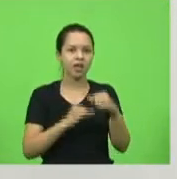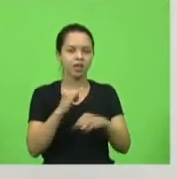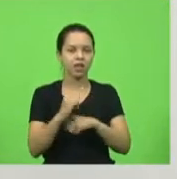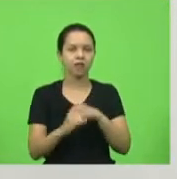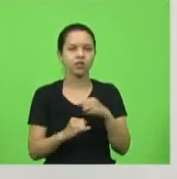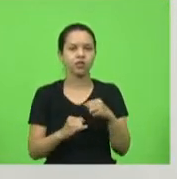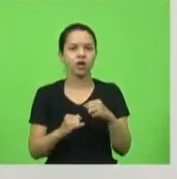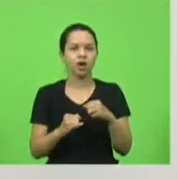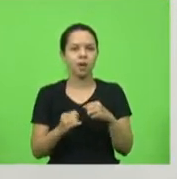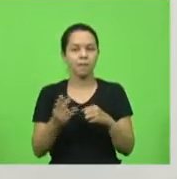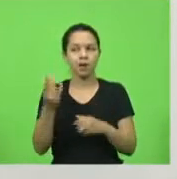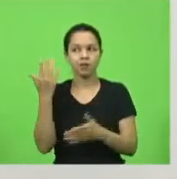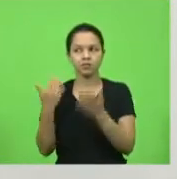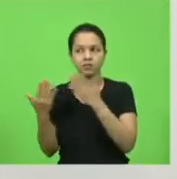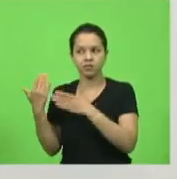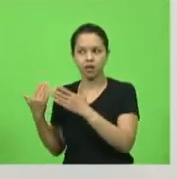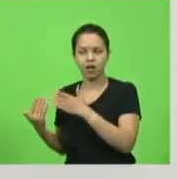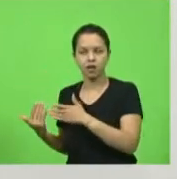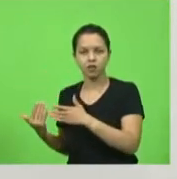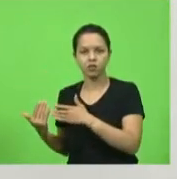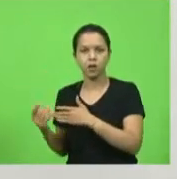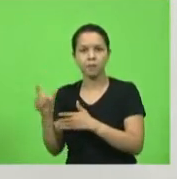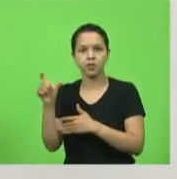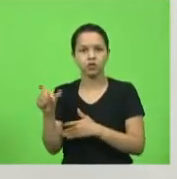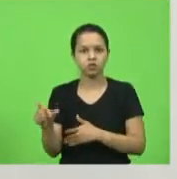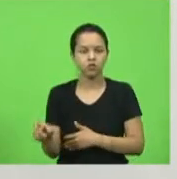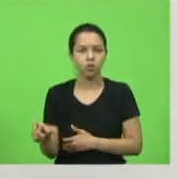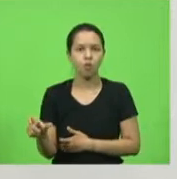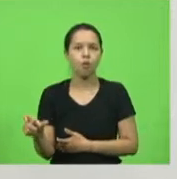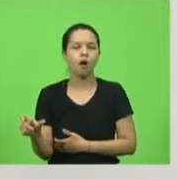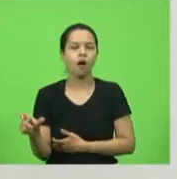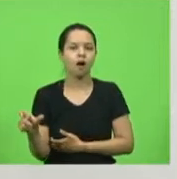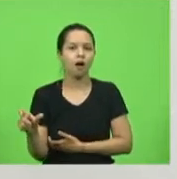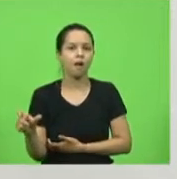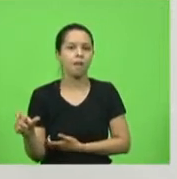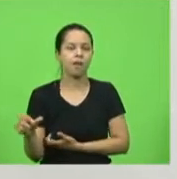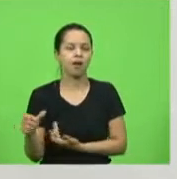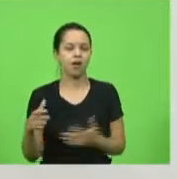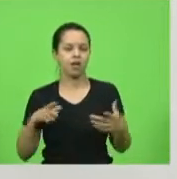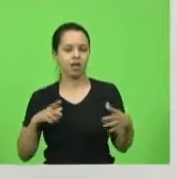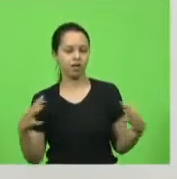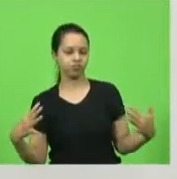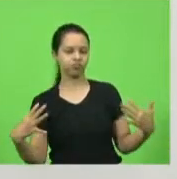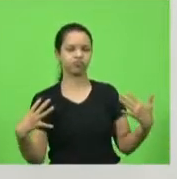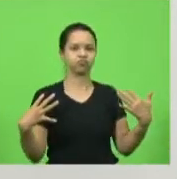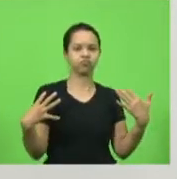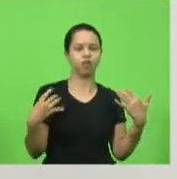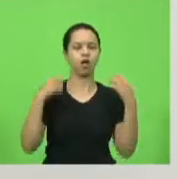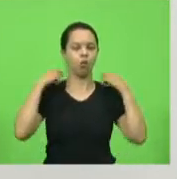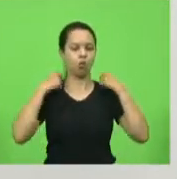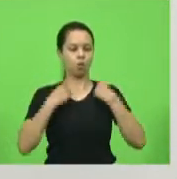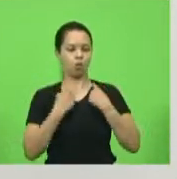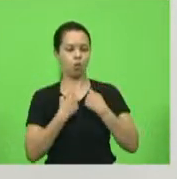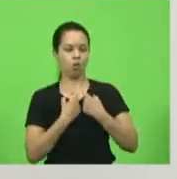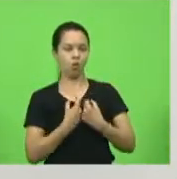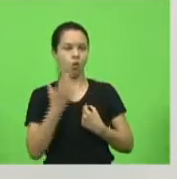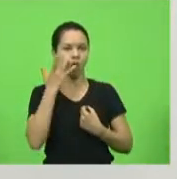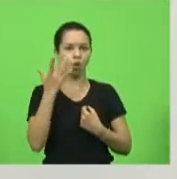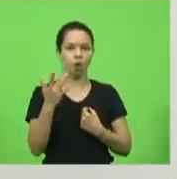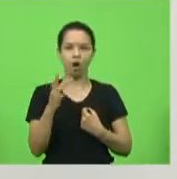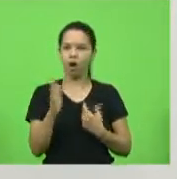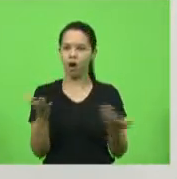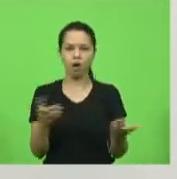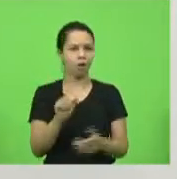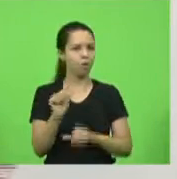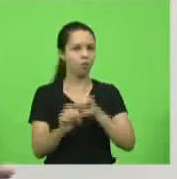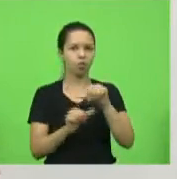antigamente o cara, deputado Bruno, para ostentar, ele colocava uma corrente grossa de ouro, agora é colocar um botijão de gás no pescoço.